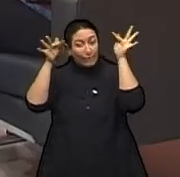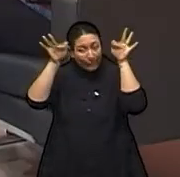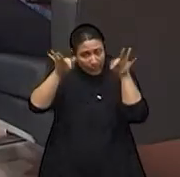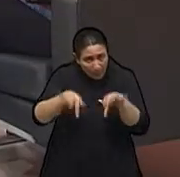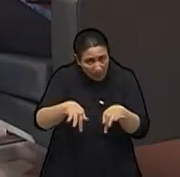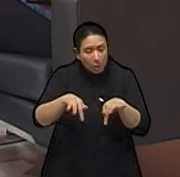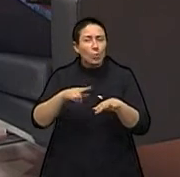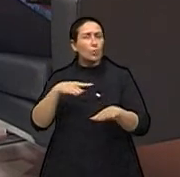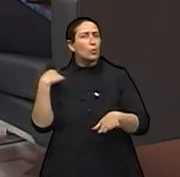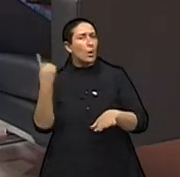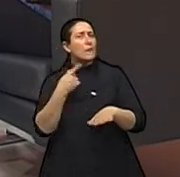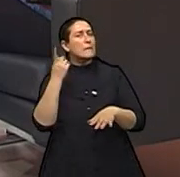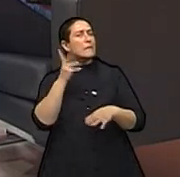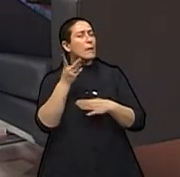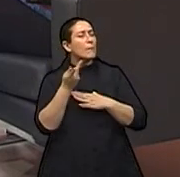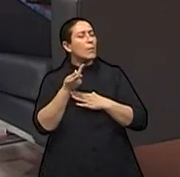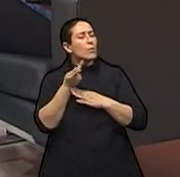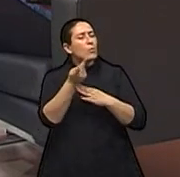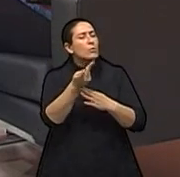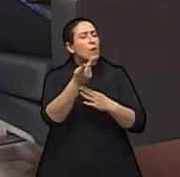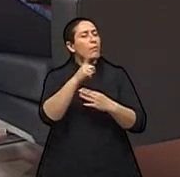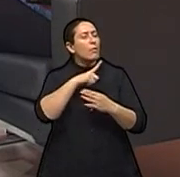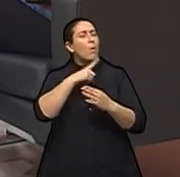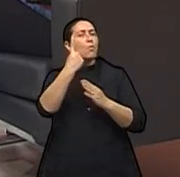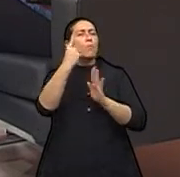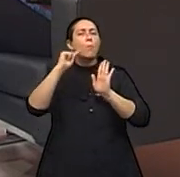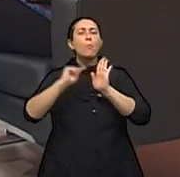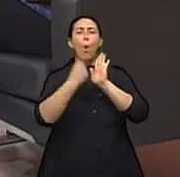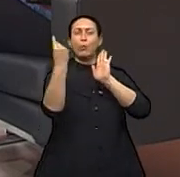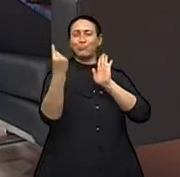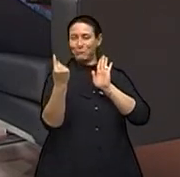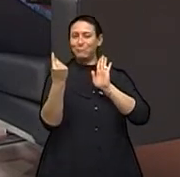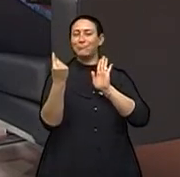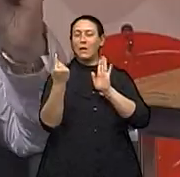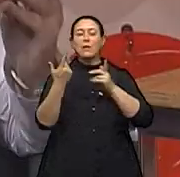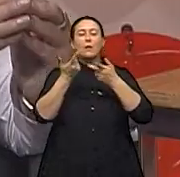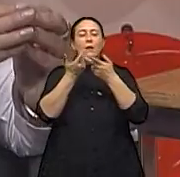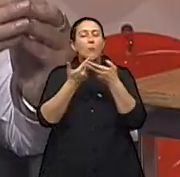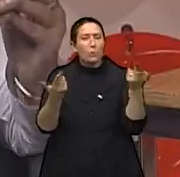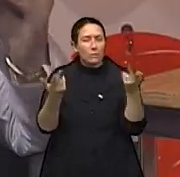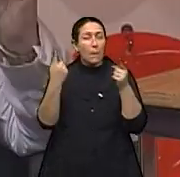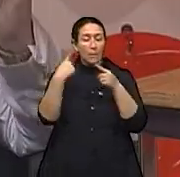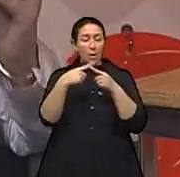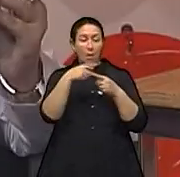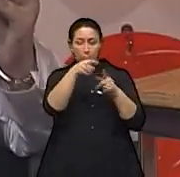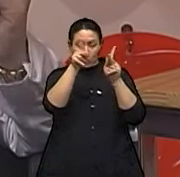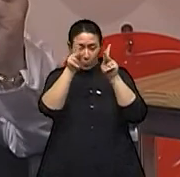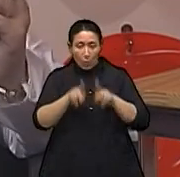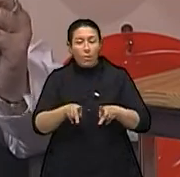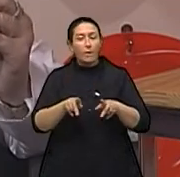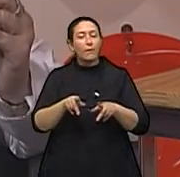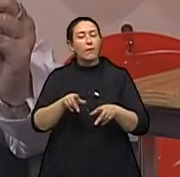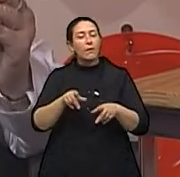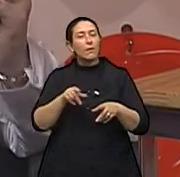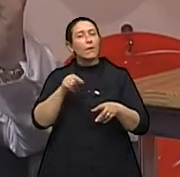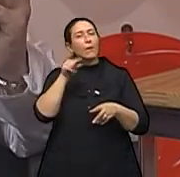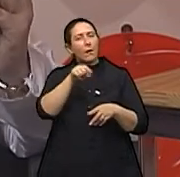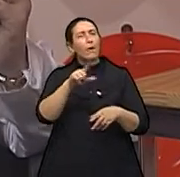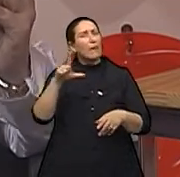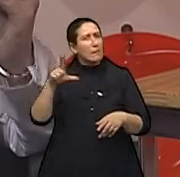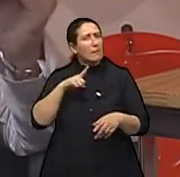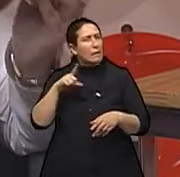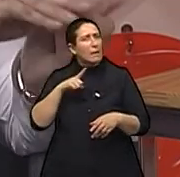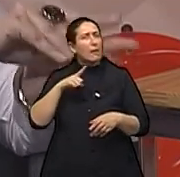em busca de um ponto ótimo. Porque isso que ela está acessando é uma situação que os